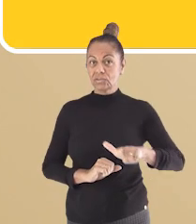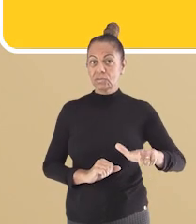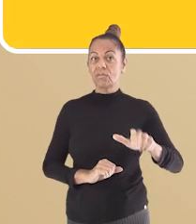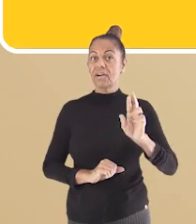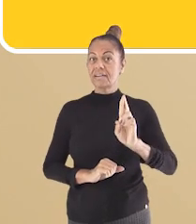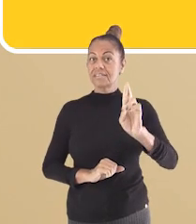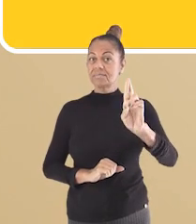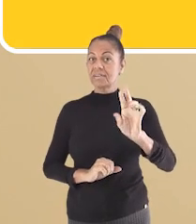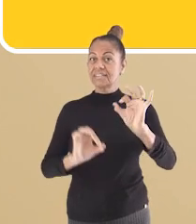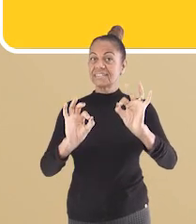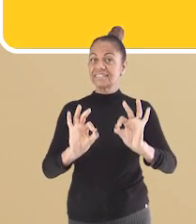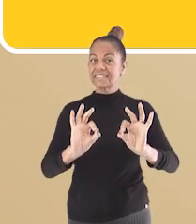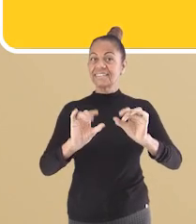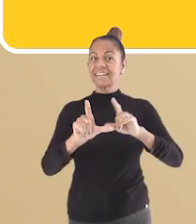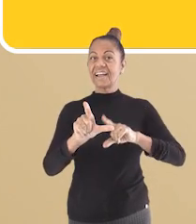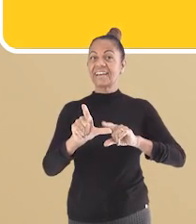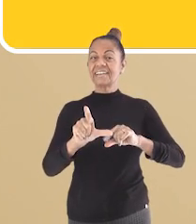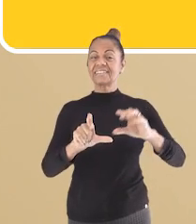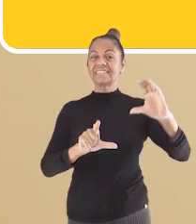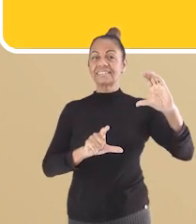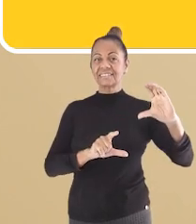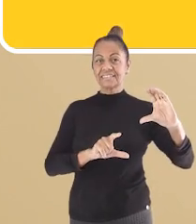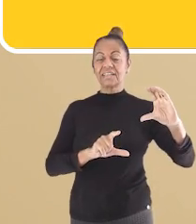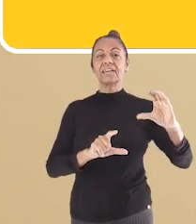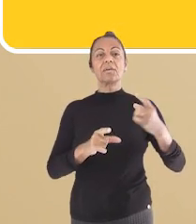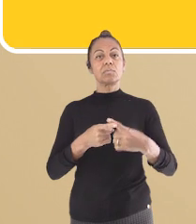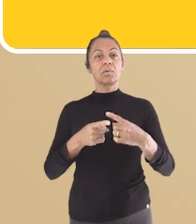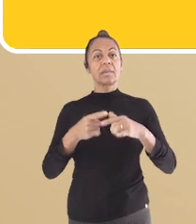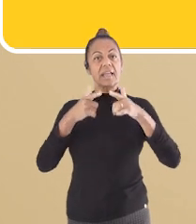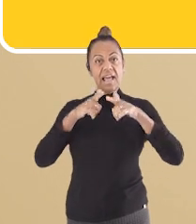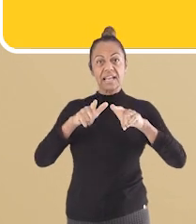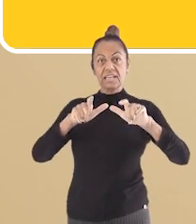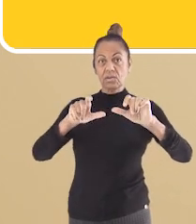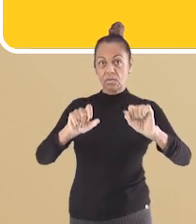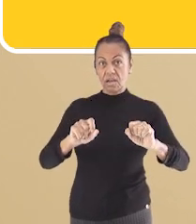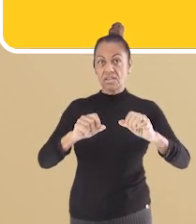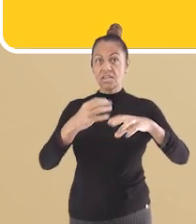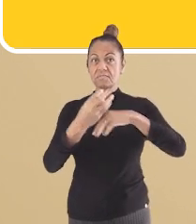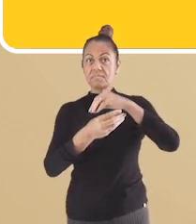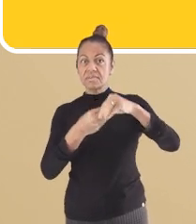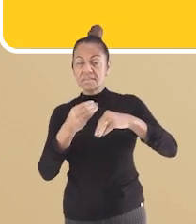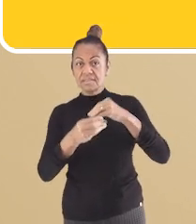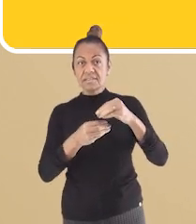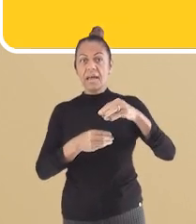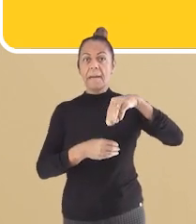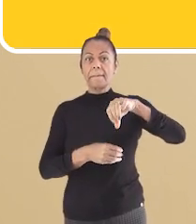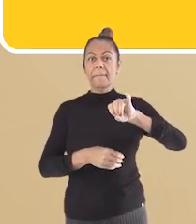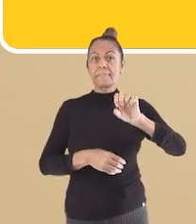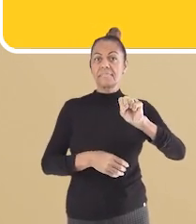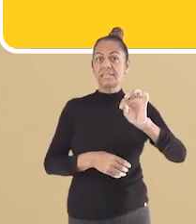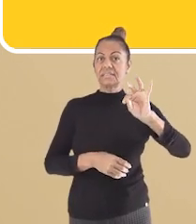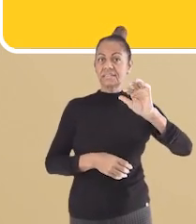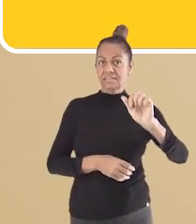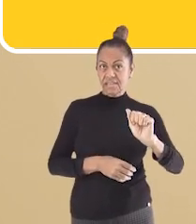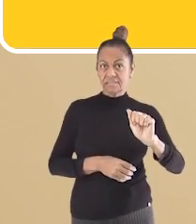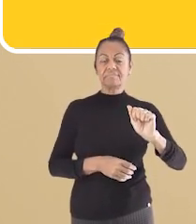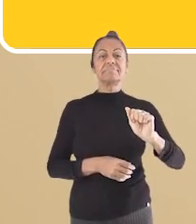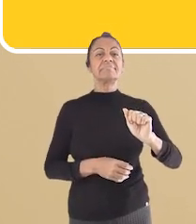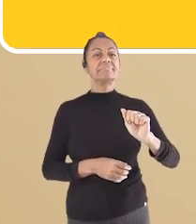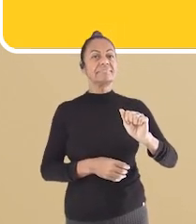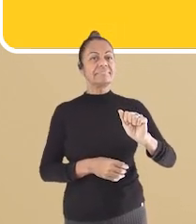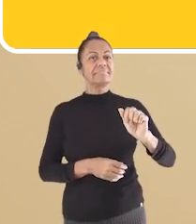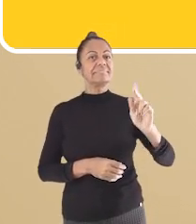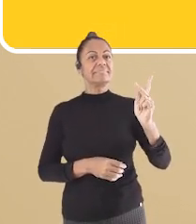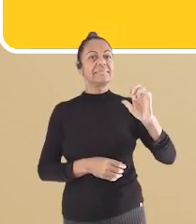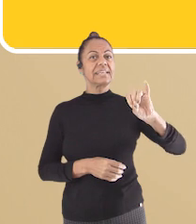Novamente, a resposta correta é a letra C. Trata-se de uma linguagem mista ou híbrida, pois tem imagem,